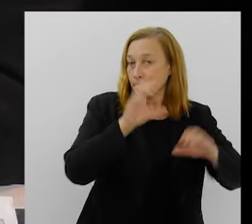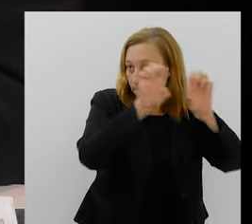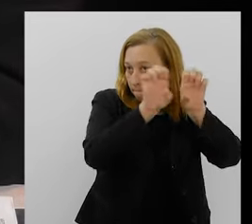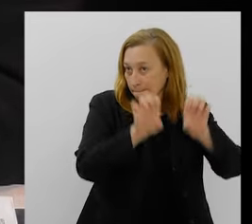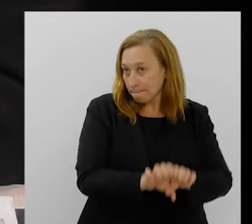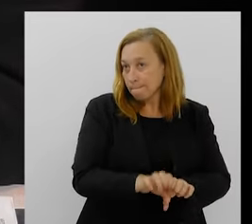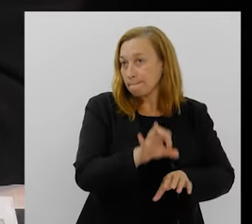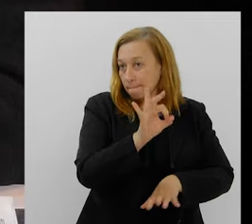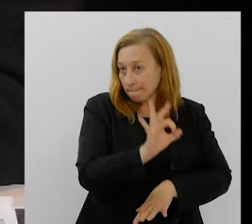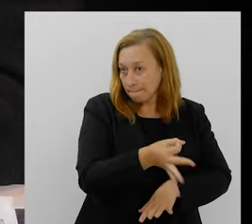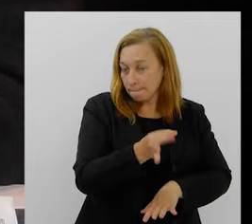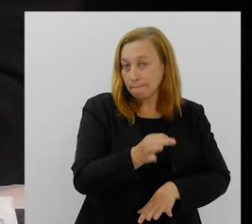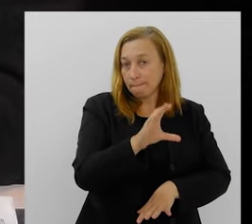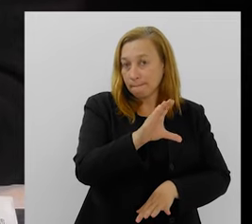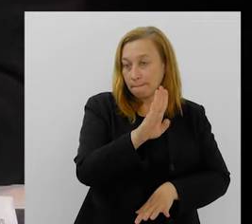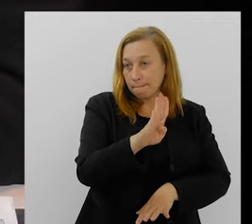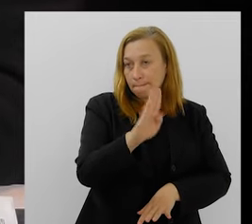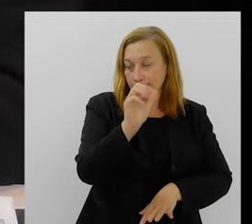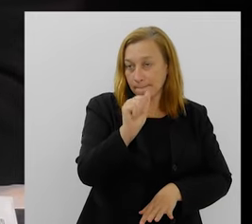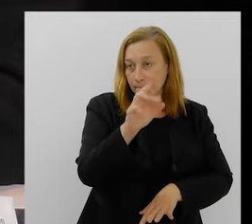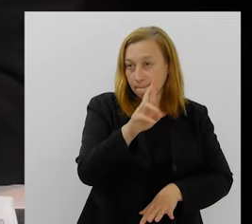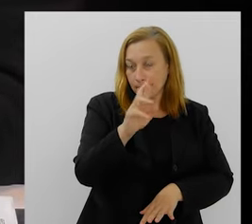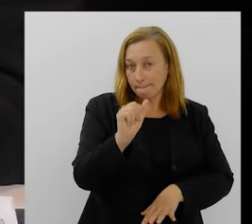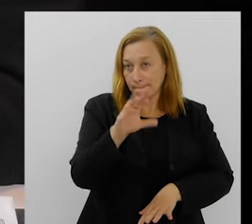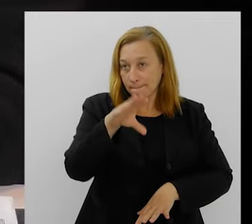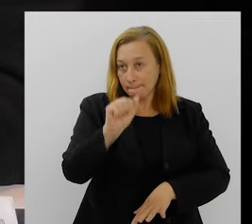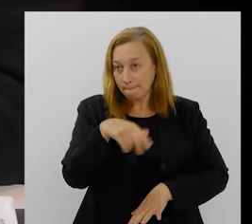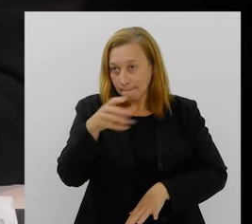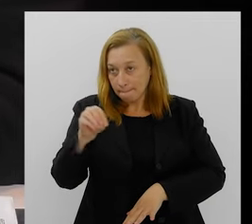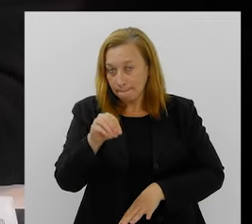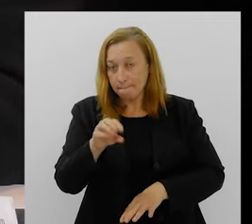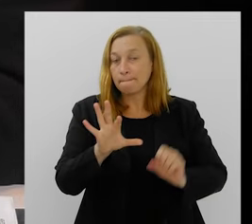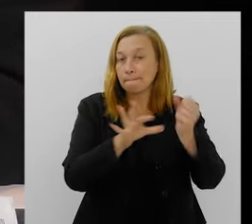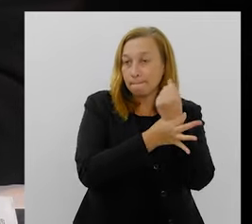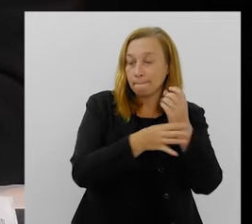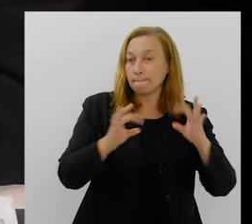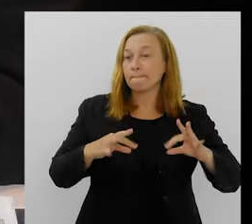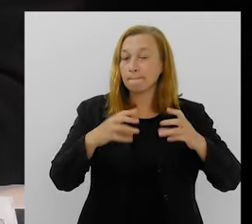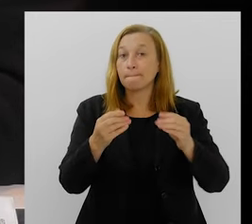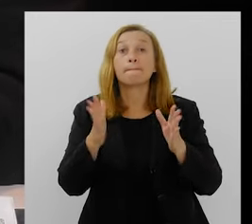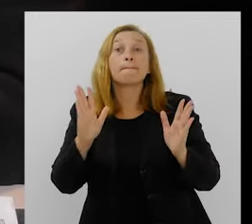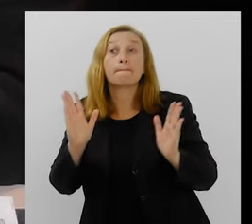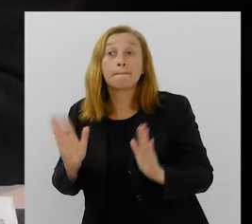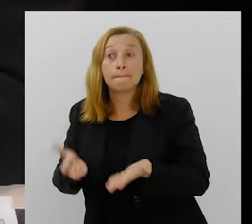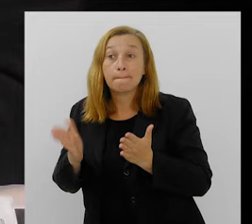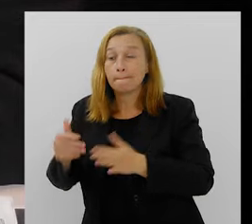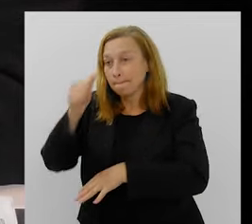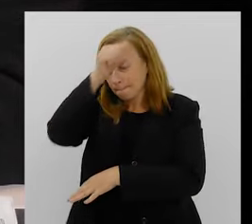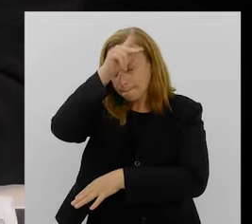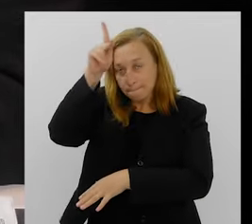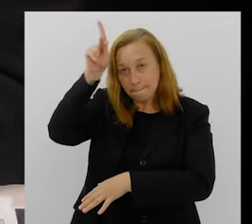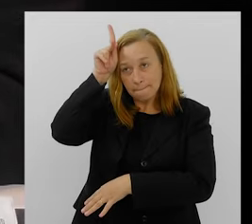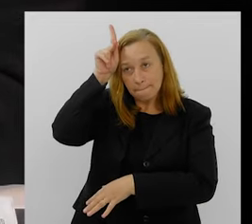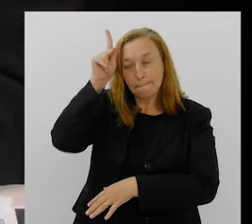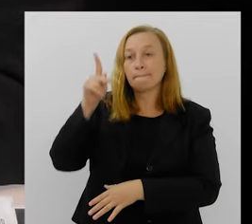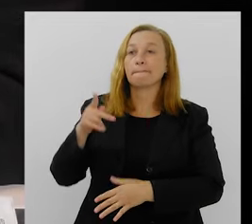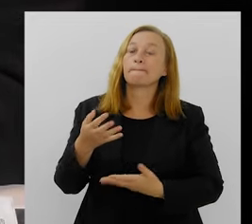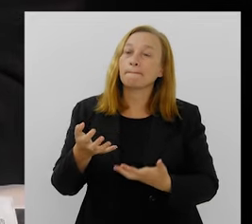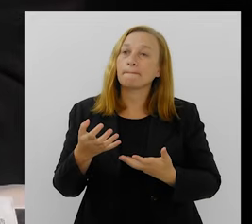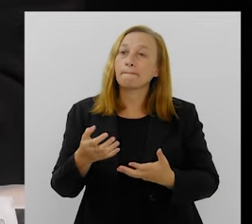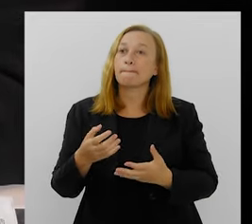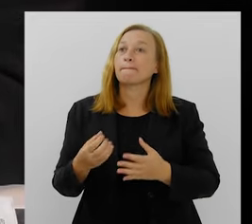estrutura, nós chamamos de barracões, né? Com segurança e com uma série de coisas. E agora a prefeitura